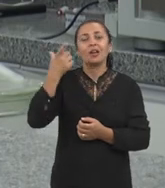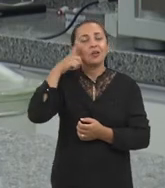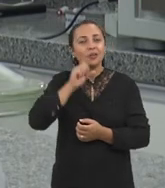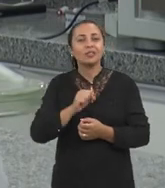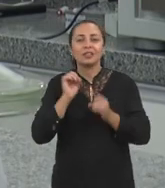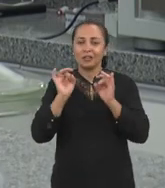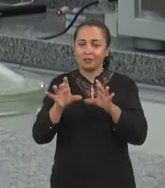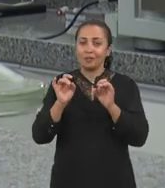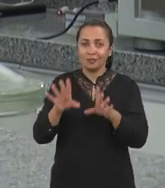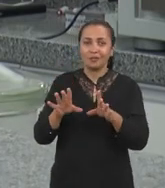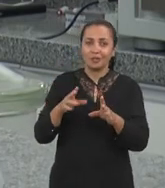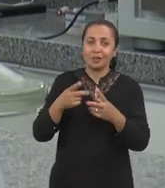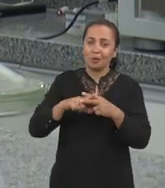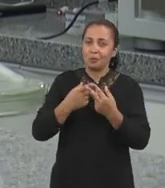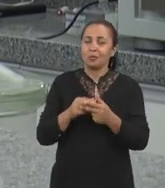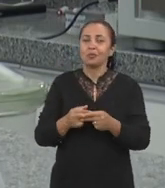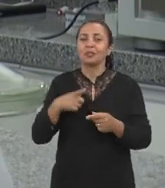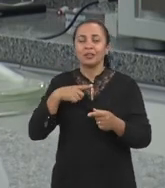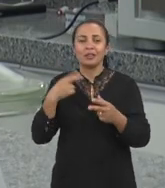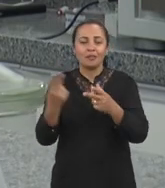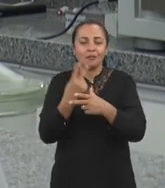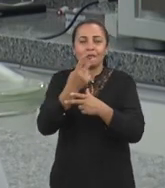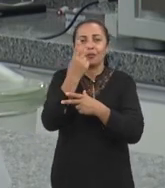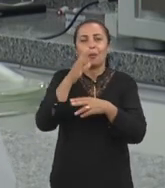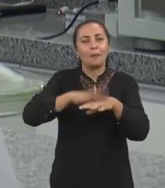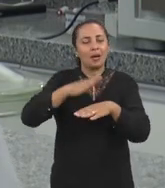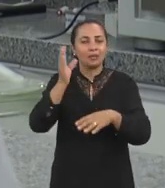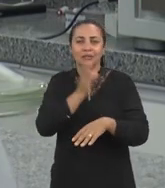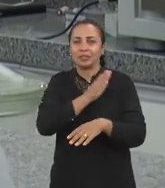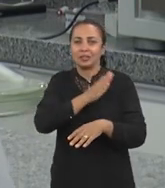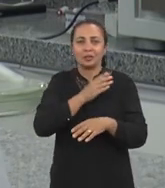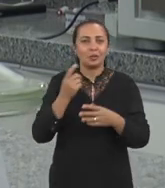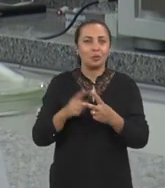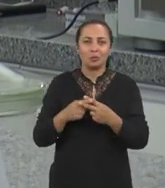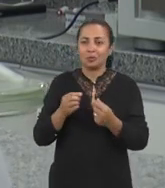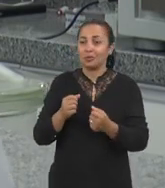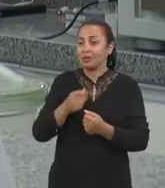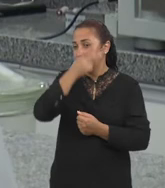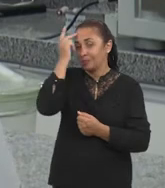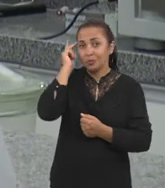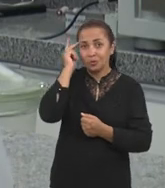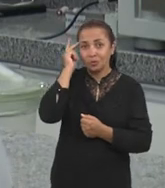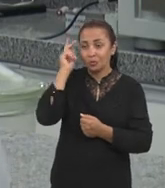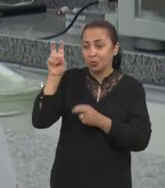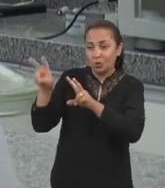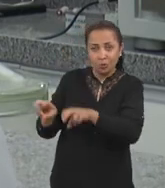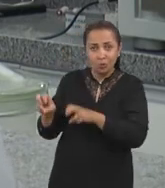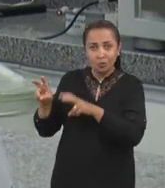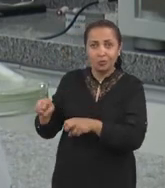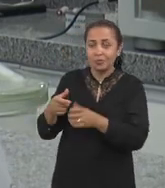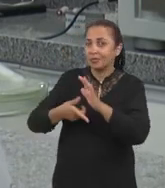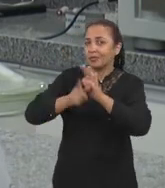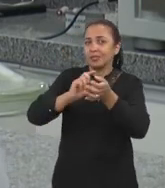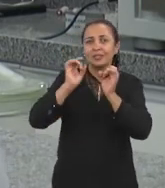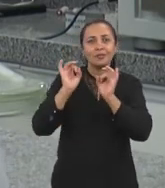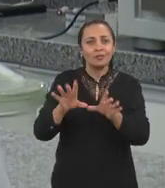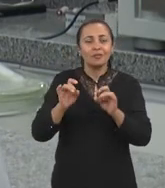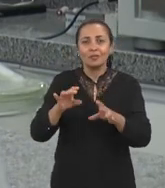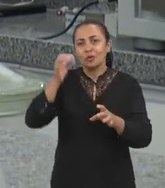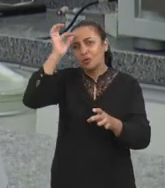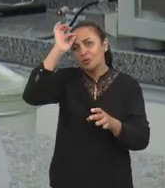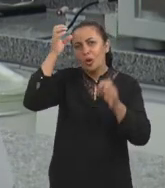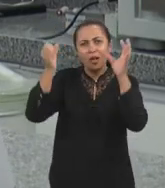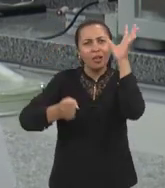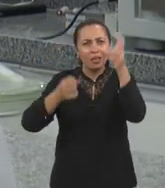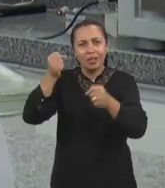o produto ou agregar valor a esse produto. Isso torna mais rico. Então, por exemplo, produtores rurais, que antes vendeu apenas o leite de cabra, agora eles